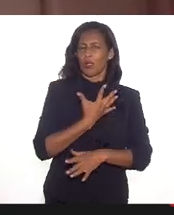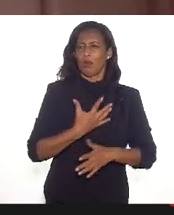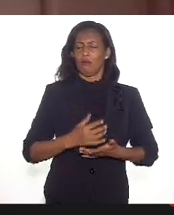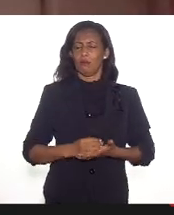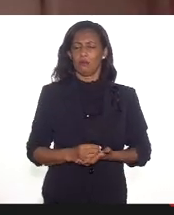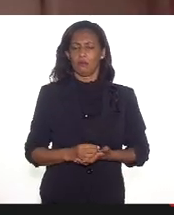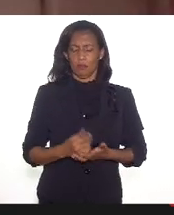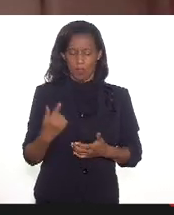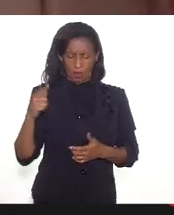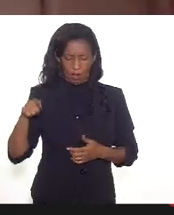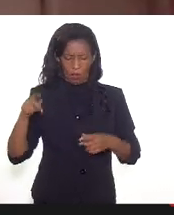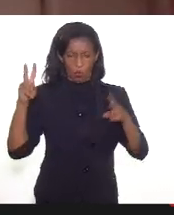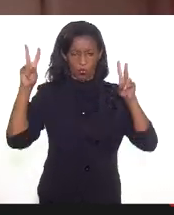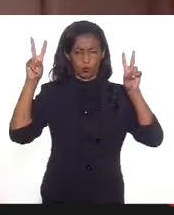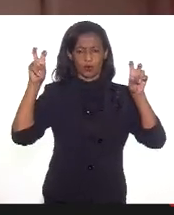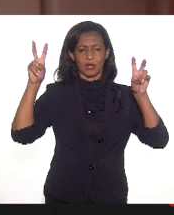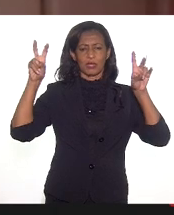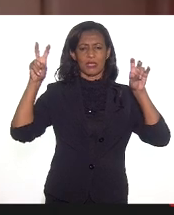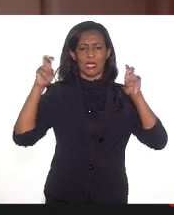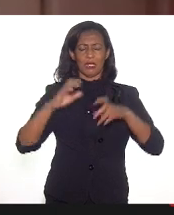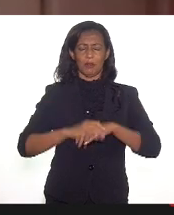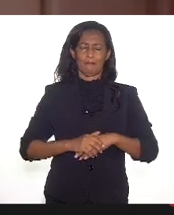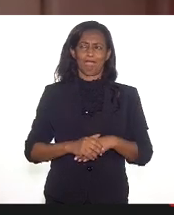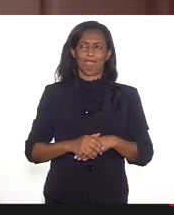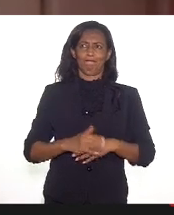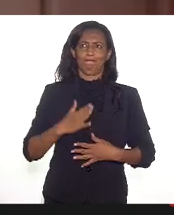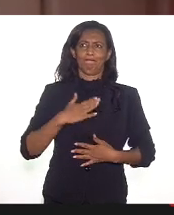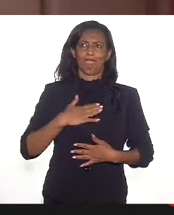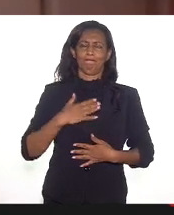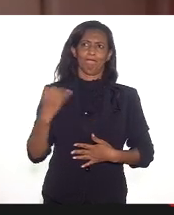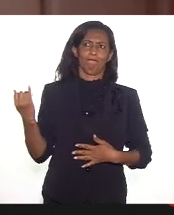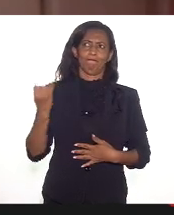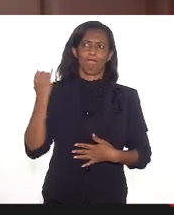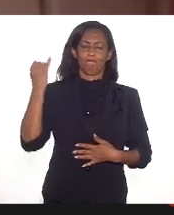Esse é um tema que sempre foi muito caro para mim, né?